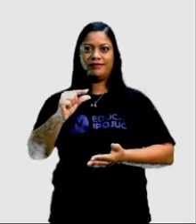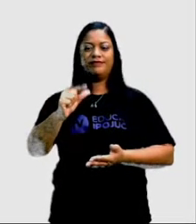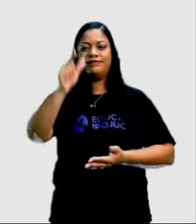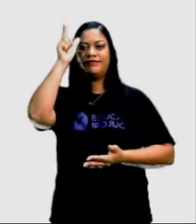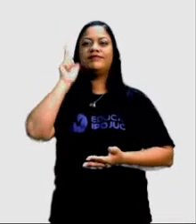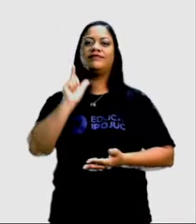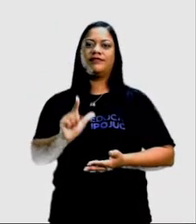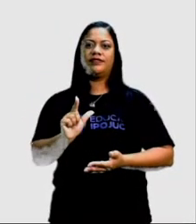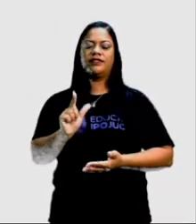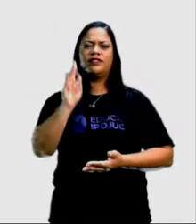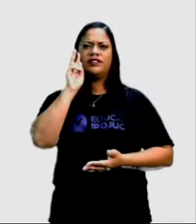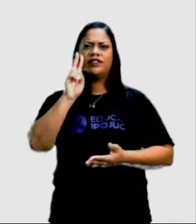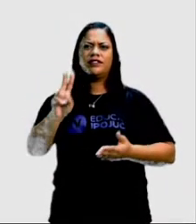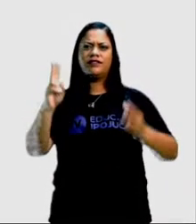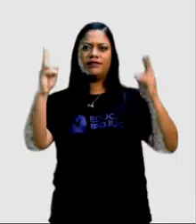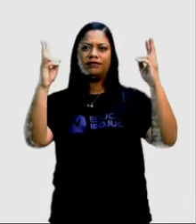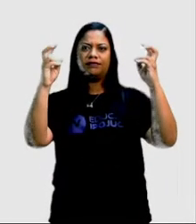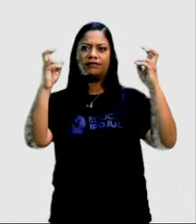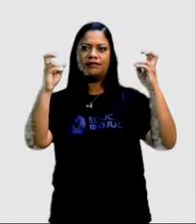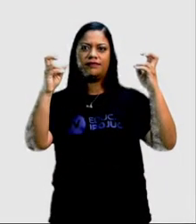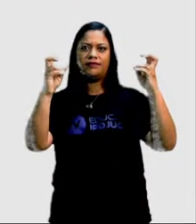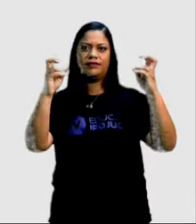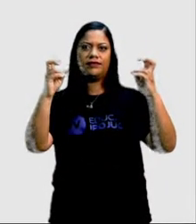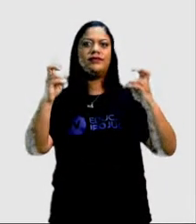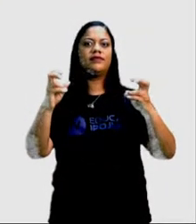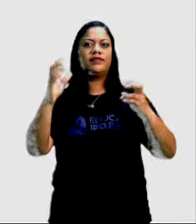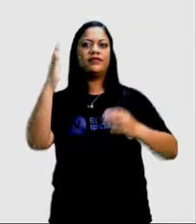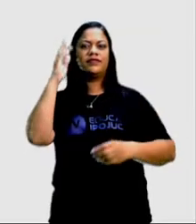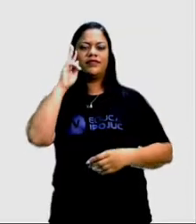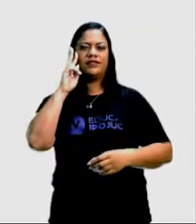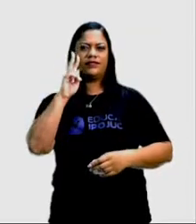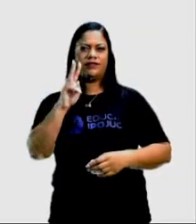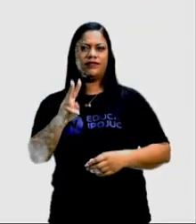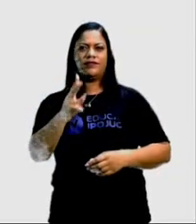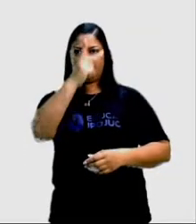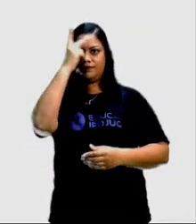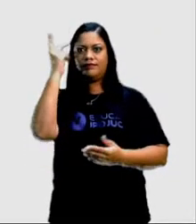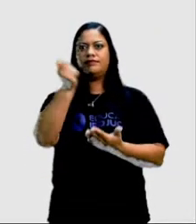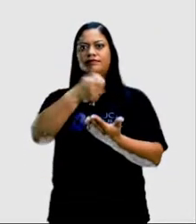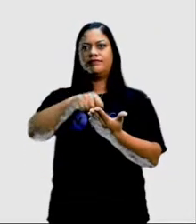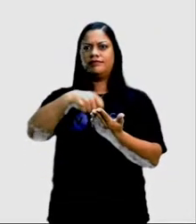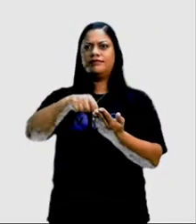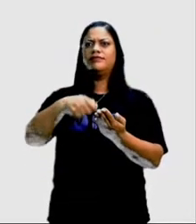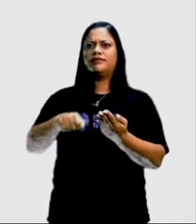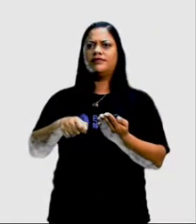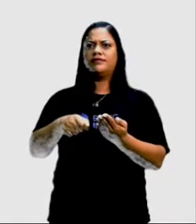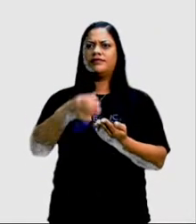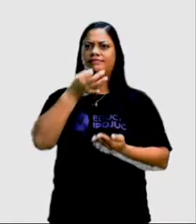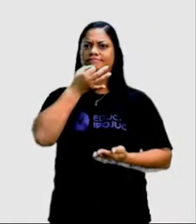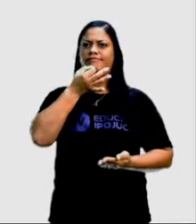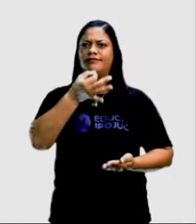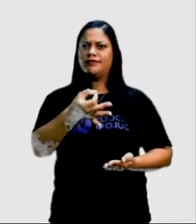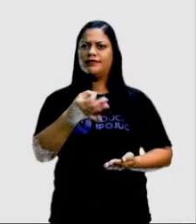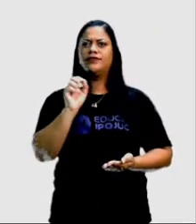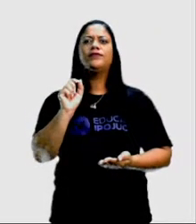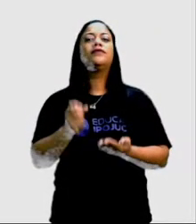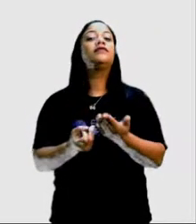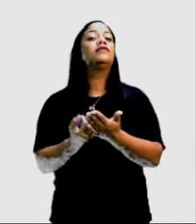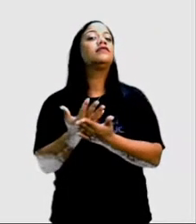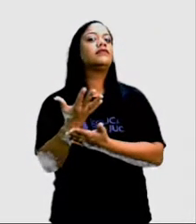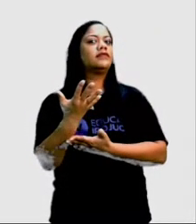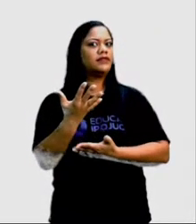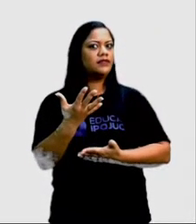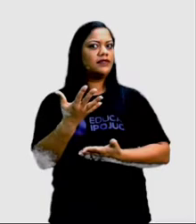já desde o título a preferência, intenção do autor em fazer uma crítica sobre o que está acontecendo.